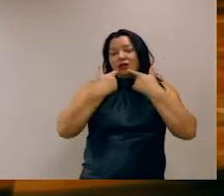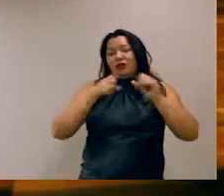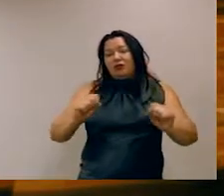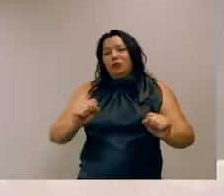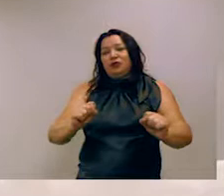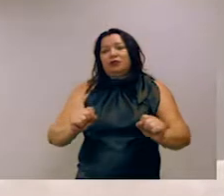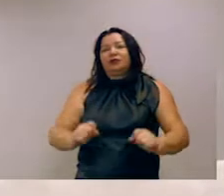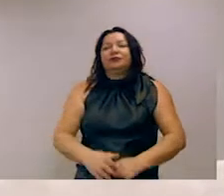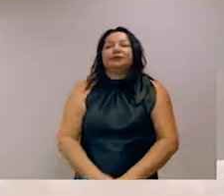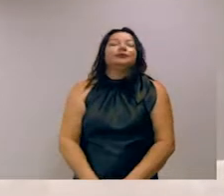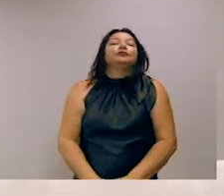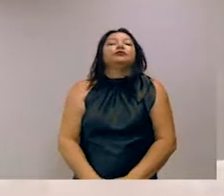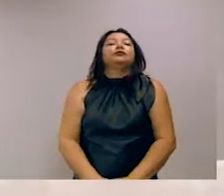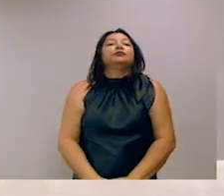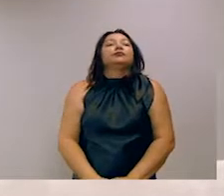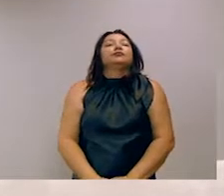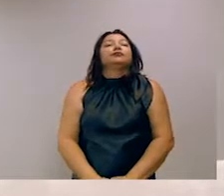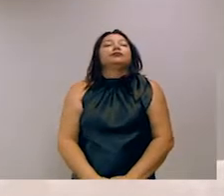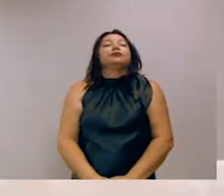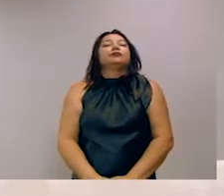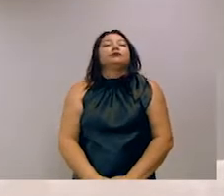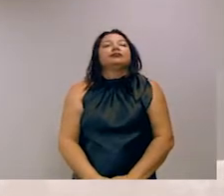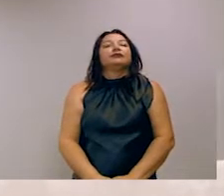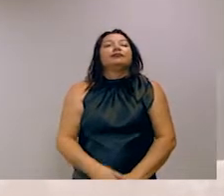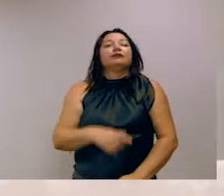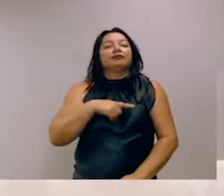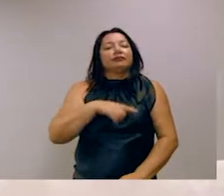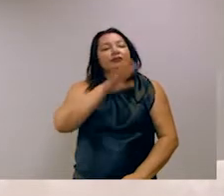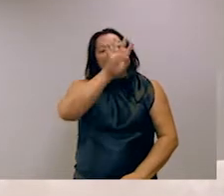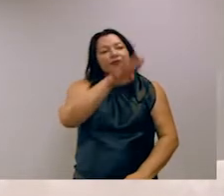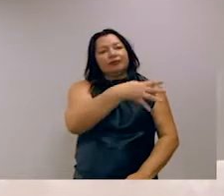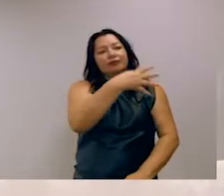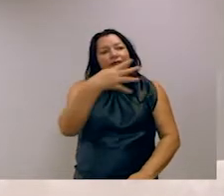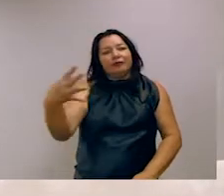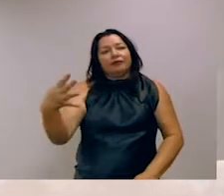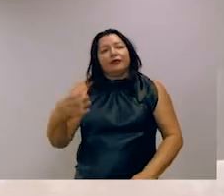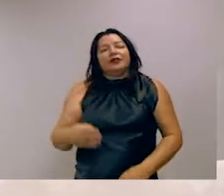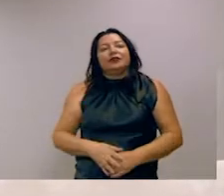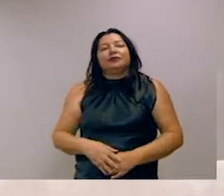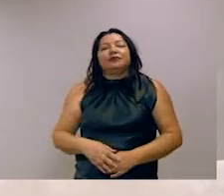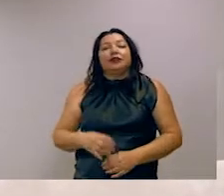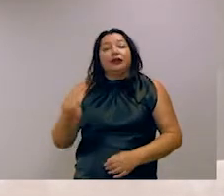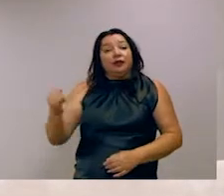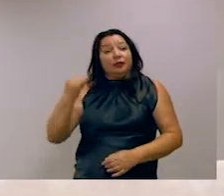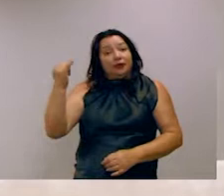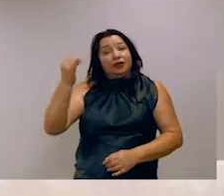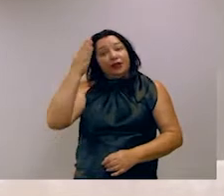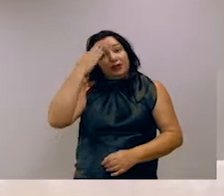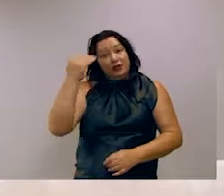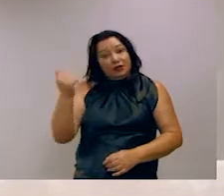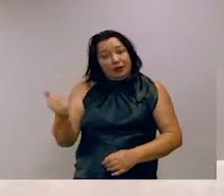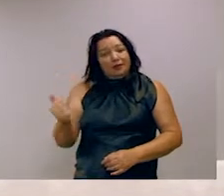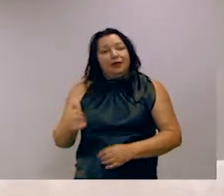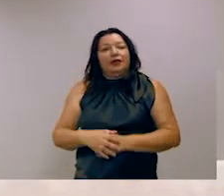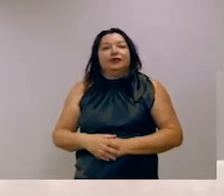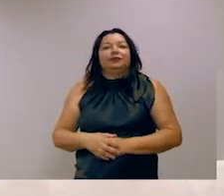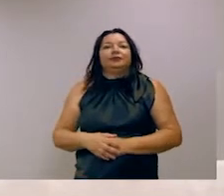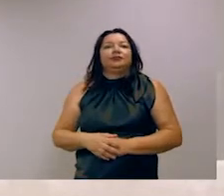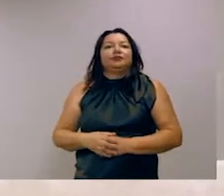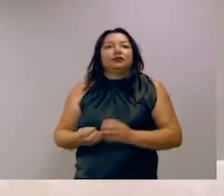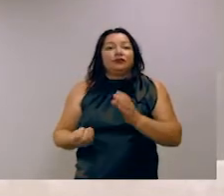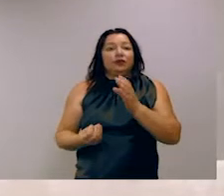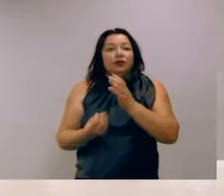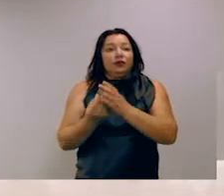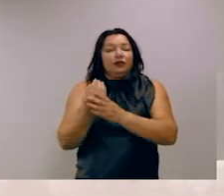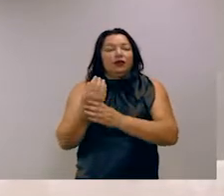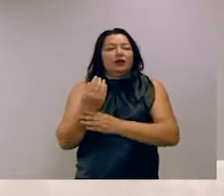Agora vem os resultados. Bom, tem muitos resultados. O importante é saber que esse benchmark aqui foi criado há